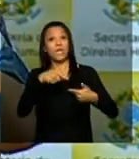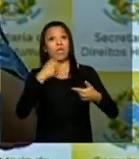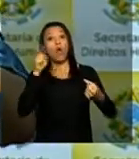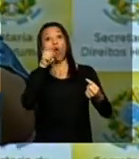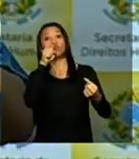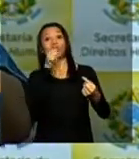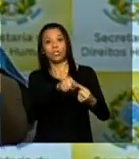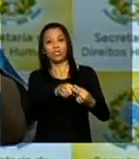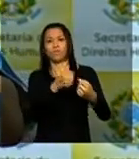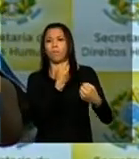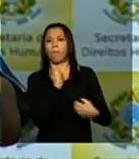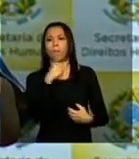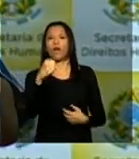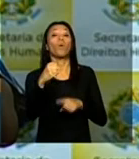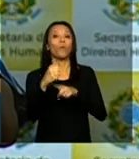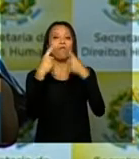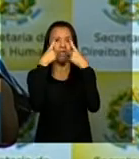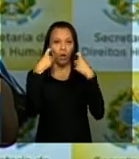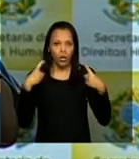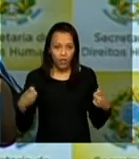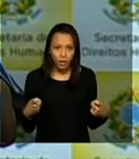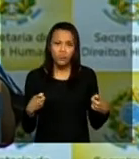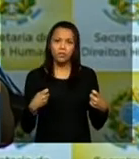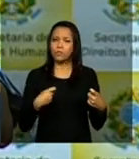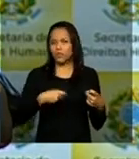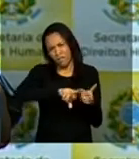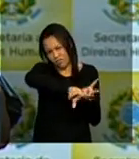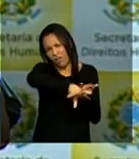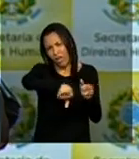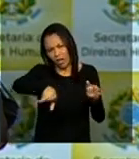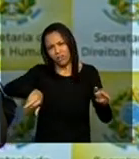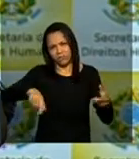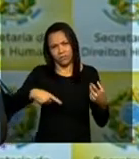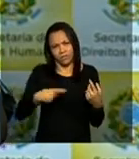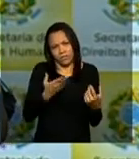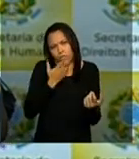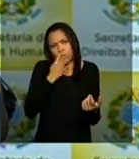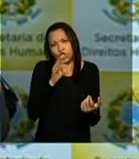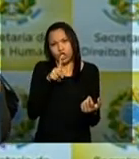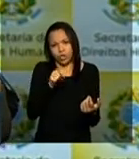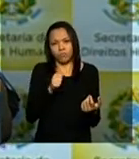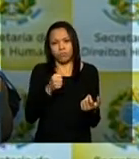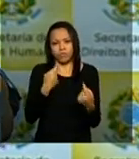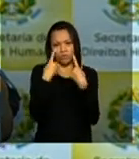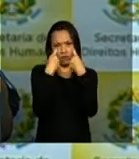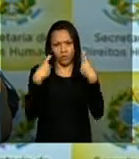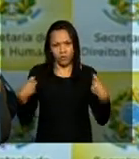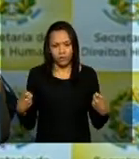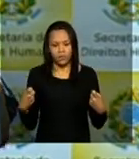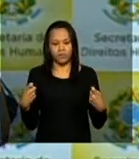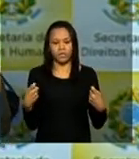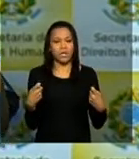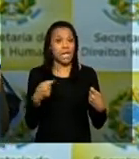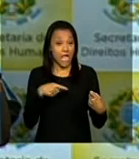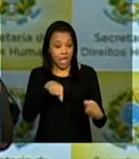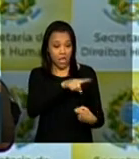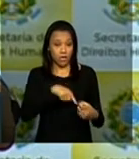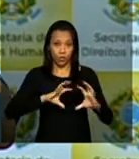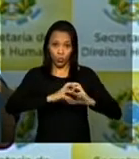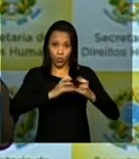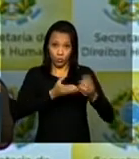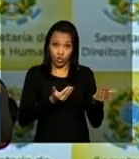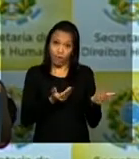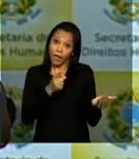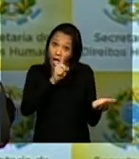à violência e a todas as formas de violência a maneira como esses jovens porque